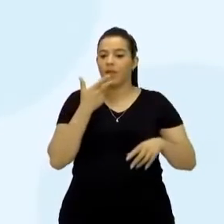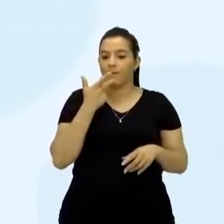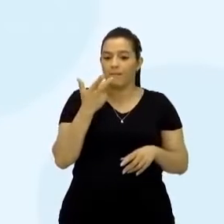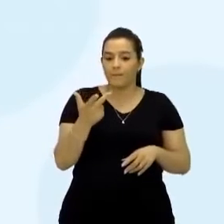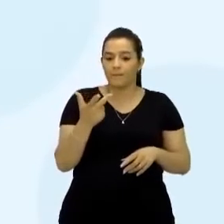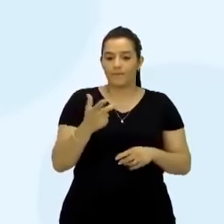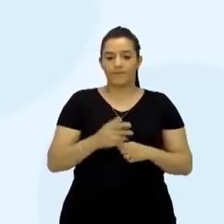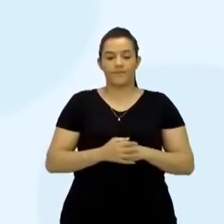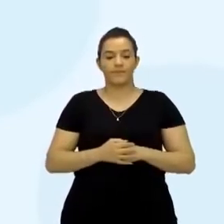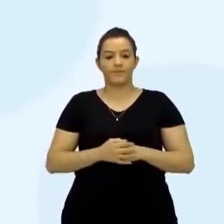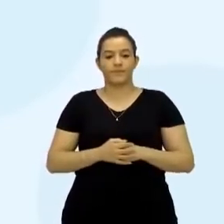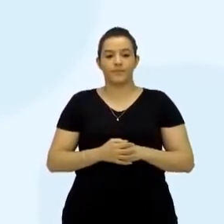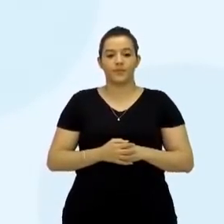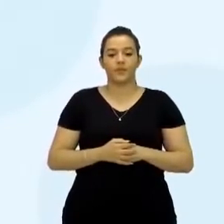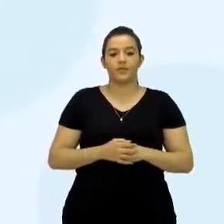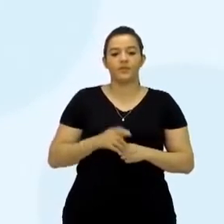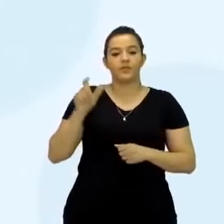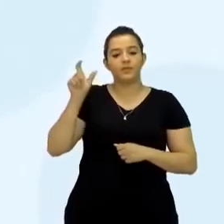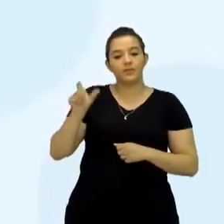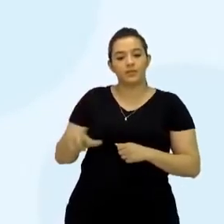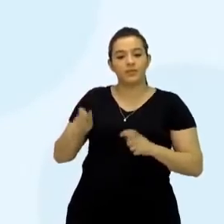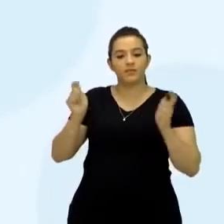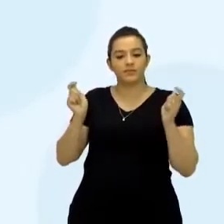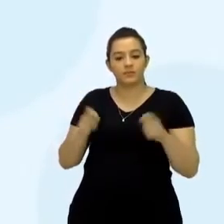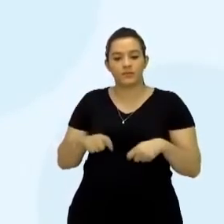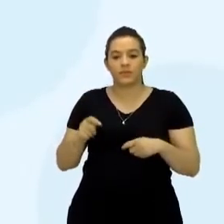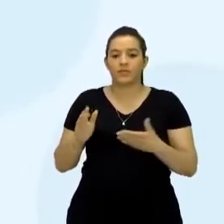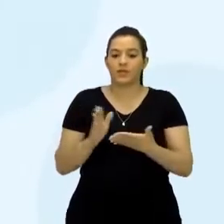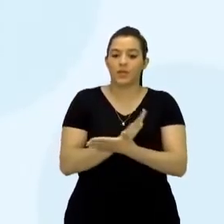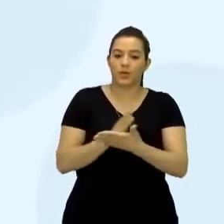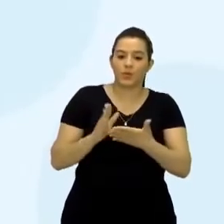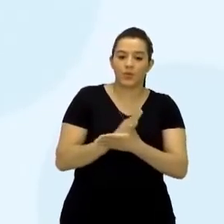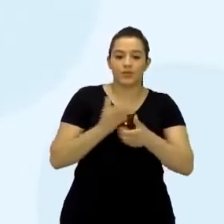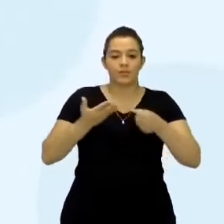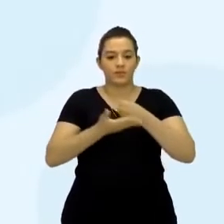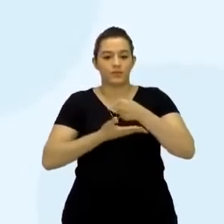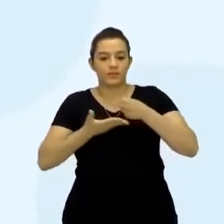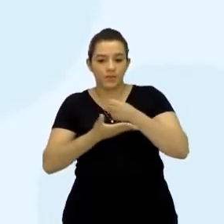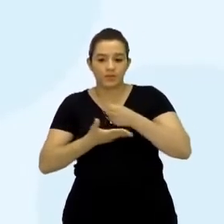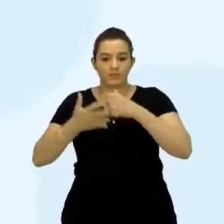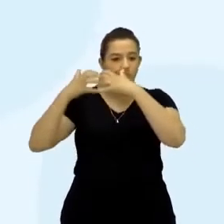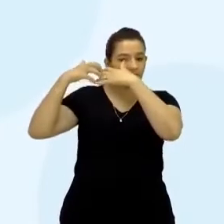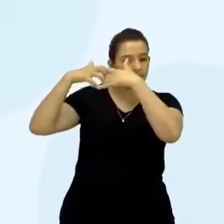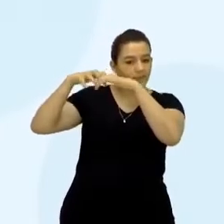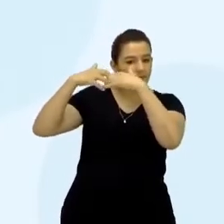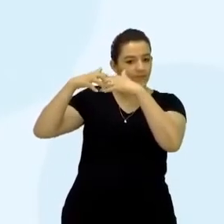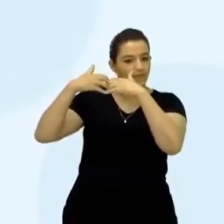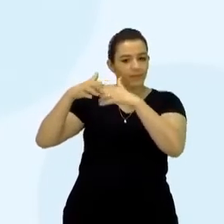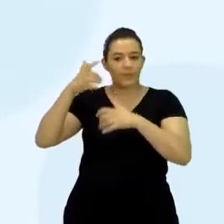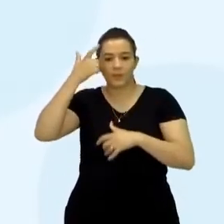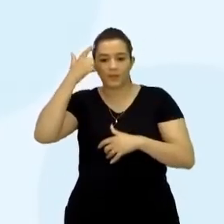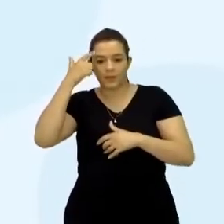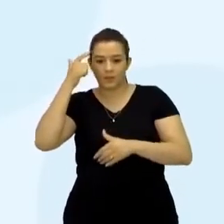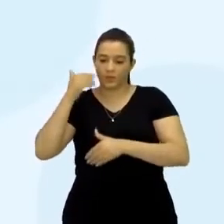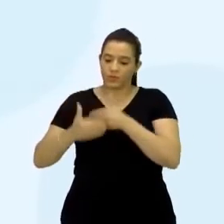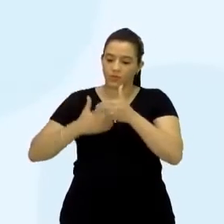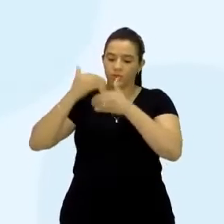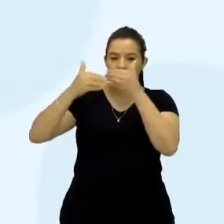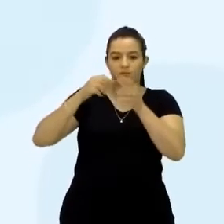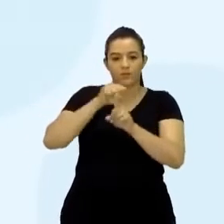Há razões para se admitir que as bases cognitivas para o desenvolvimento de uma sociedade